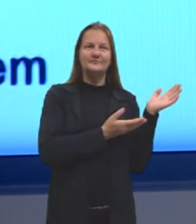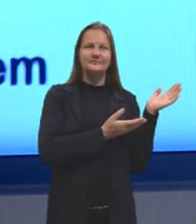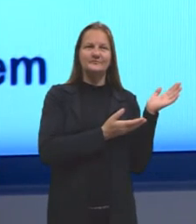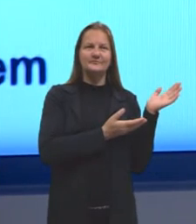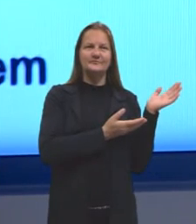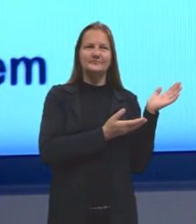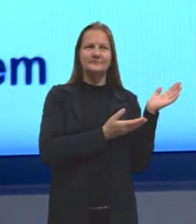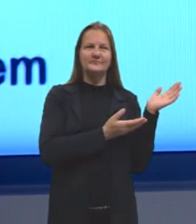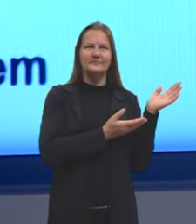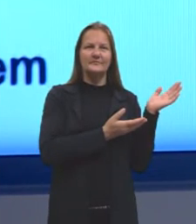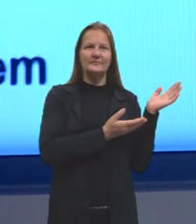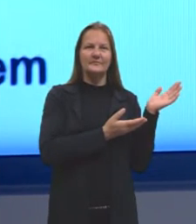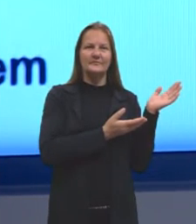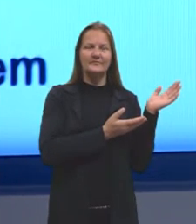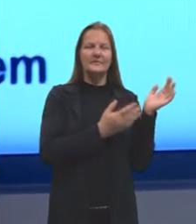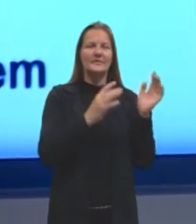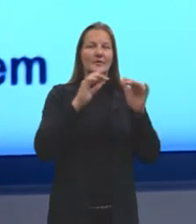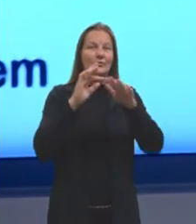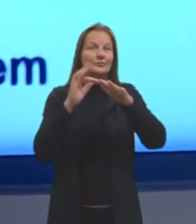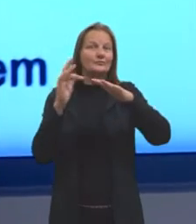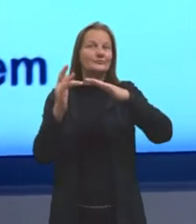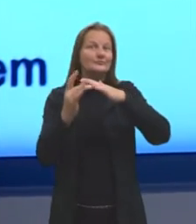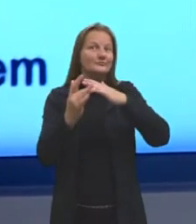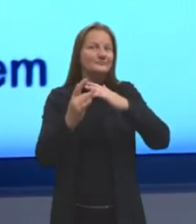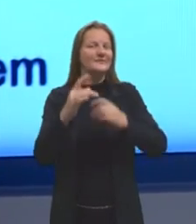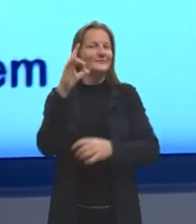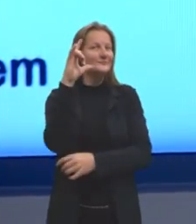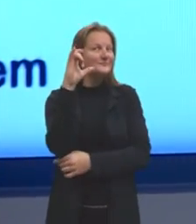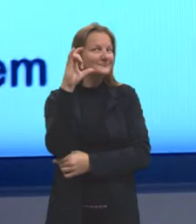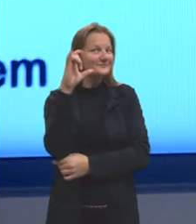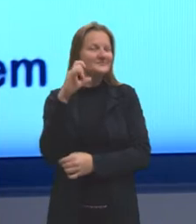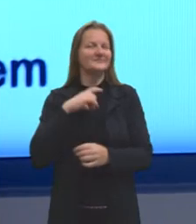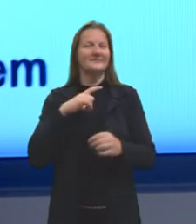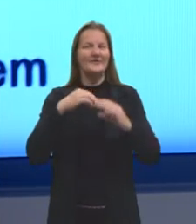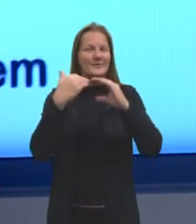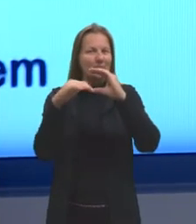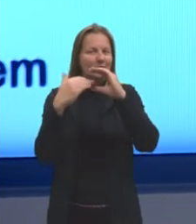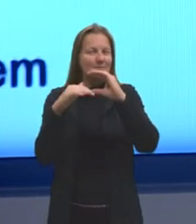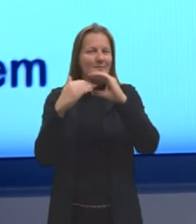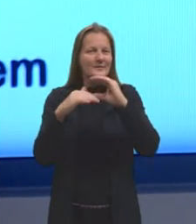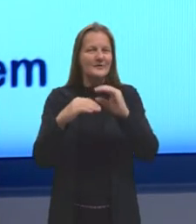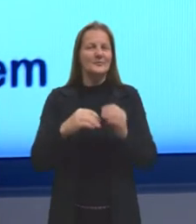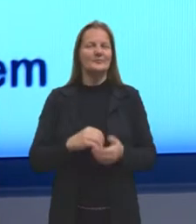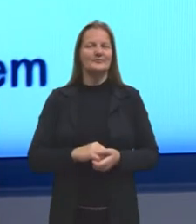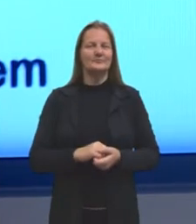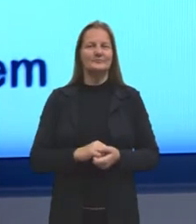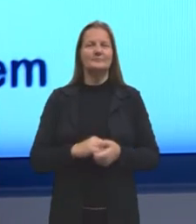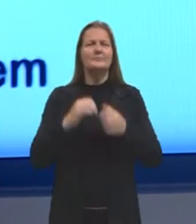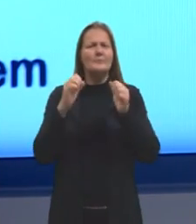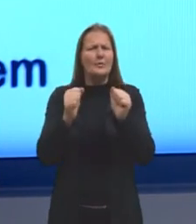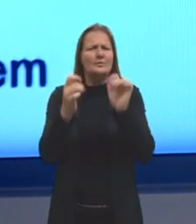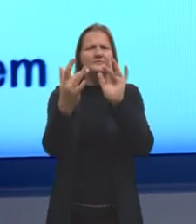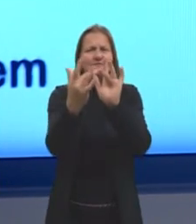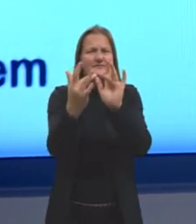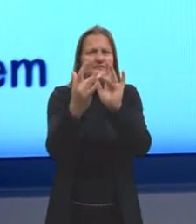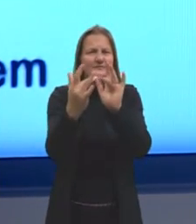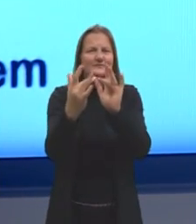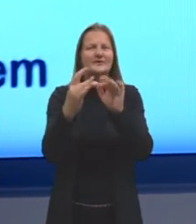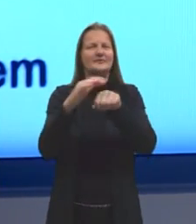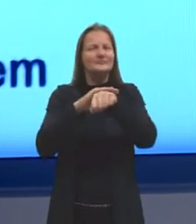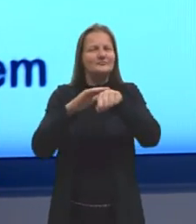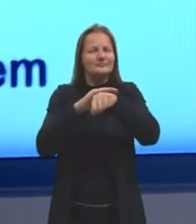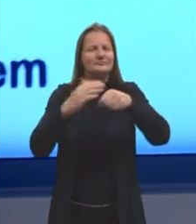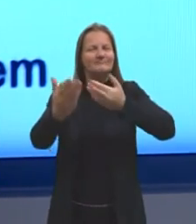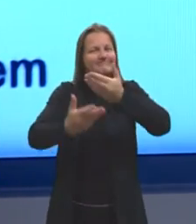as minhas redes sociais, vocês têm aí o meu Instagram, vocês têm o meu e-mail educar. Vocês podem entrar em contato comigo